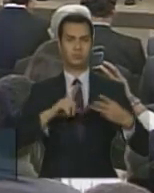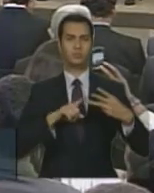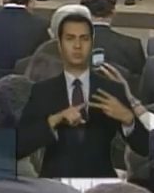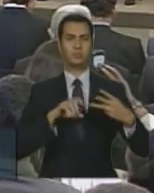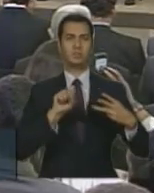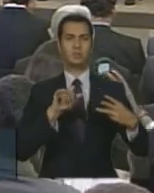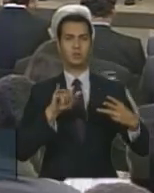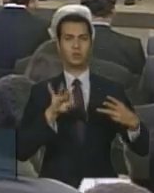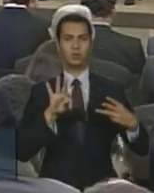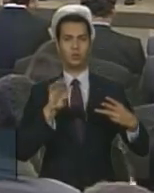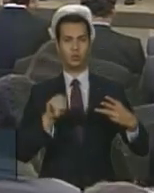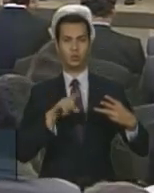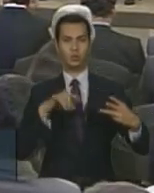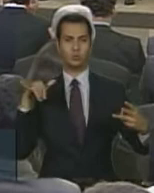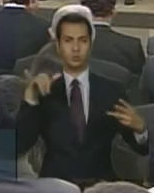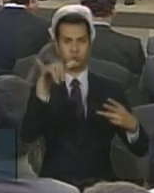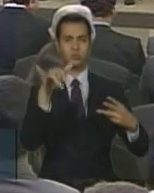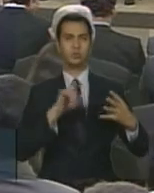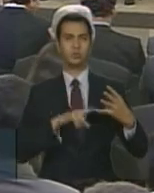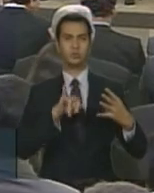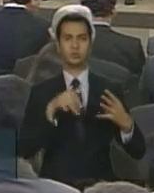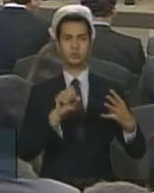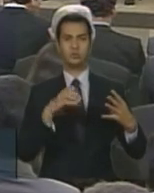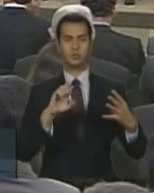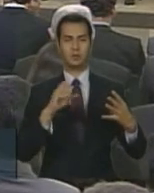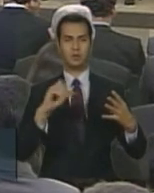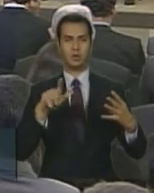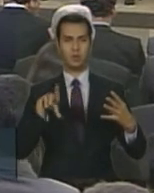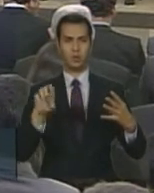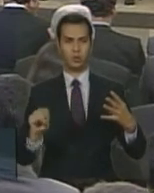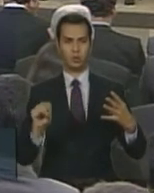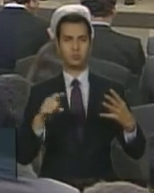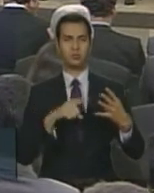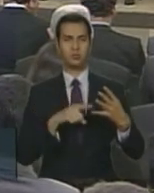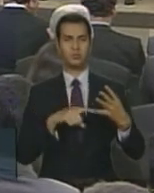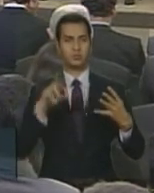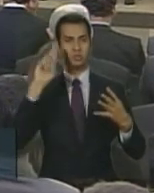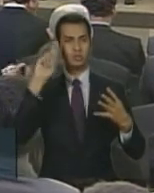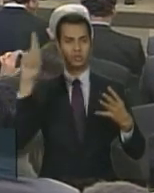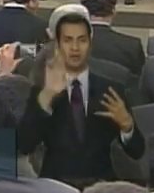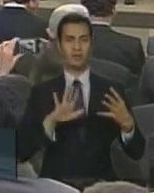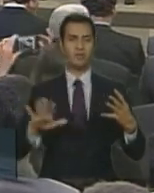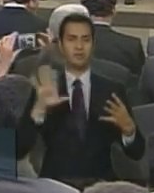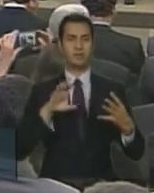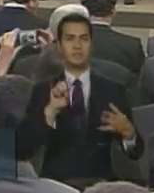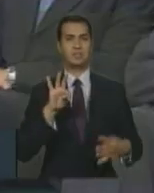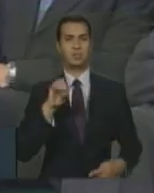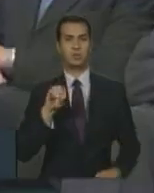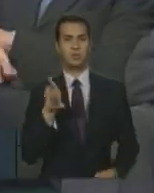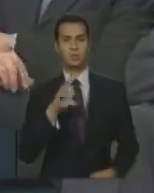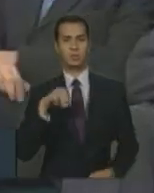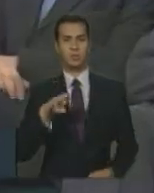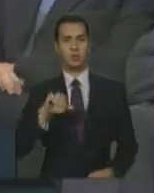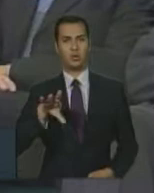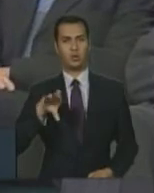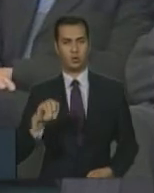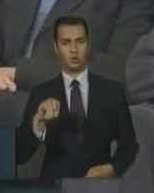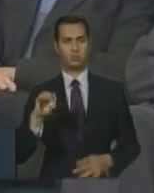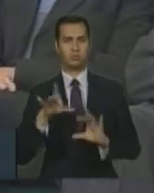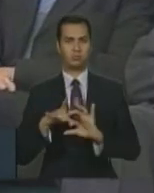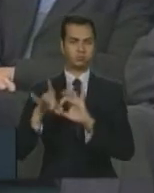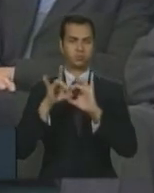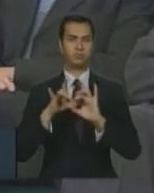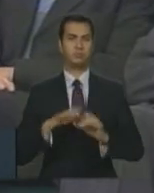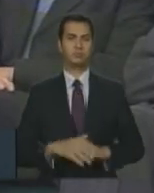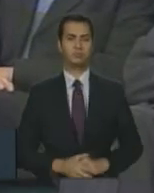Saito da Aeronáutica José Carlos Denardi Chefe do Estado Maior Conjunto das Forças Armadas